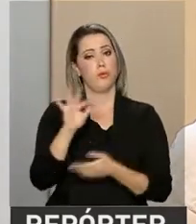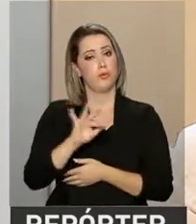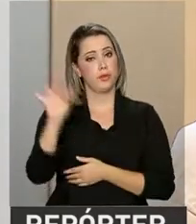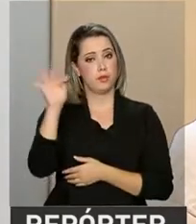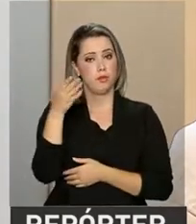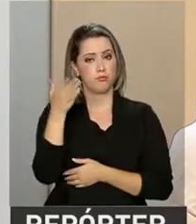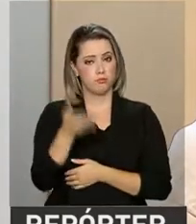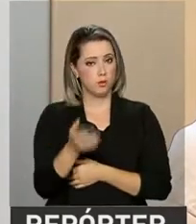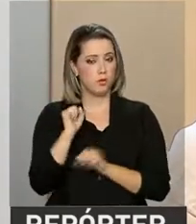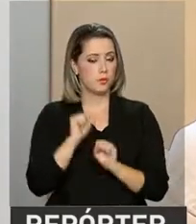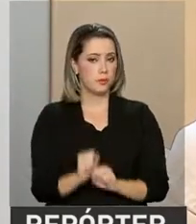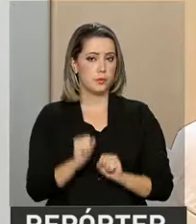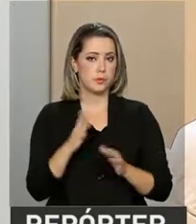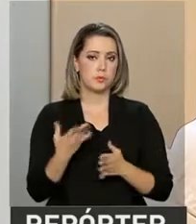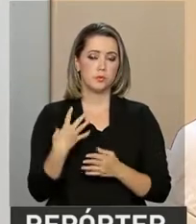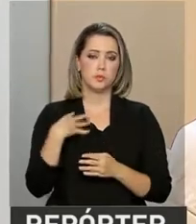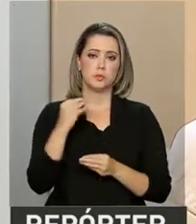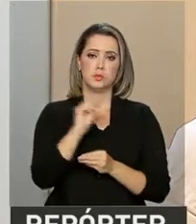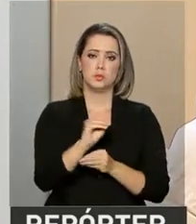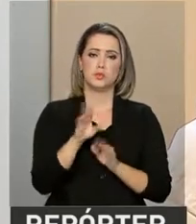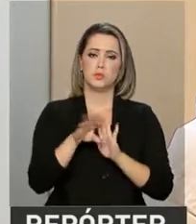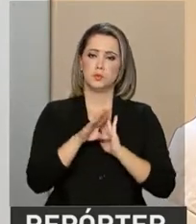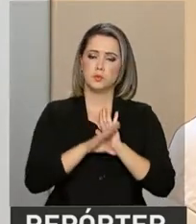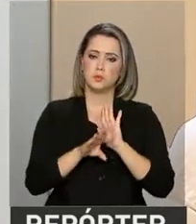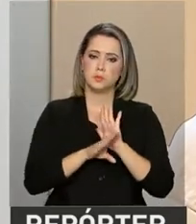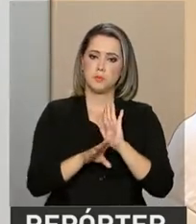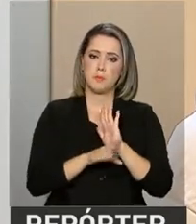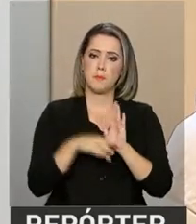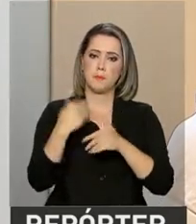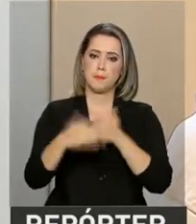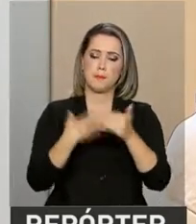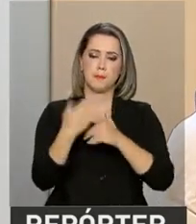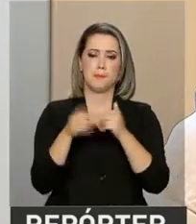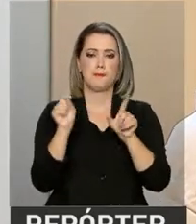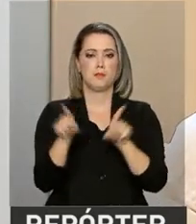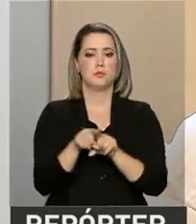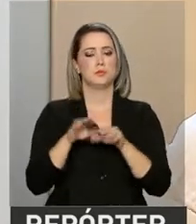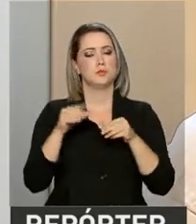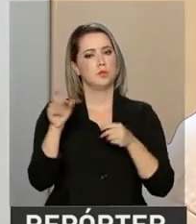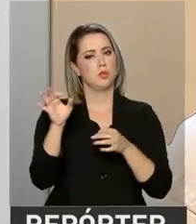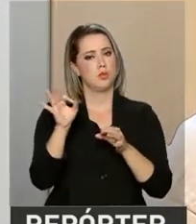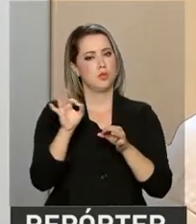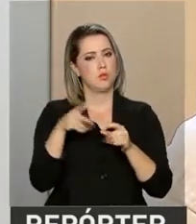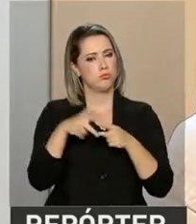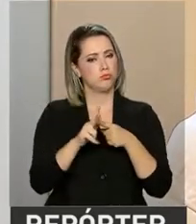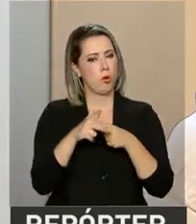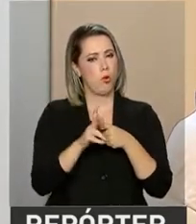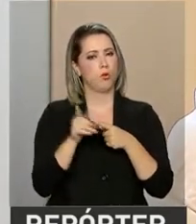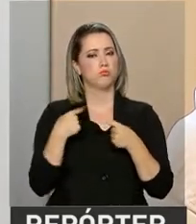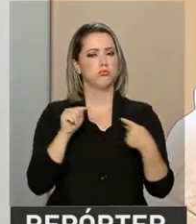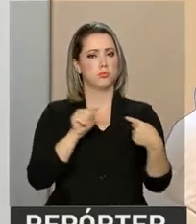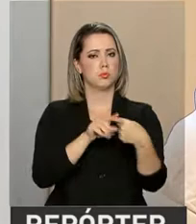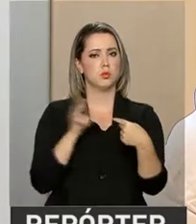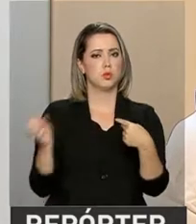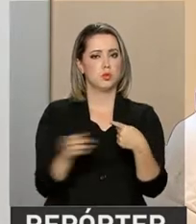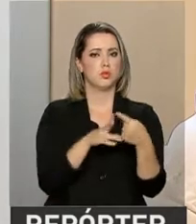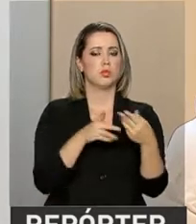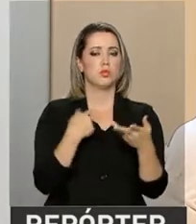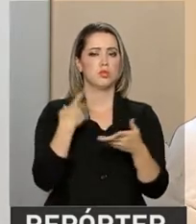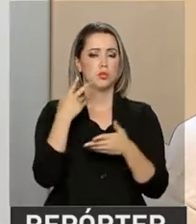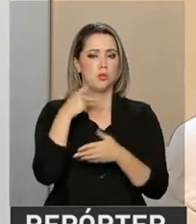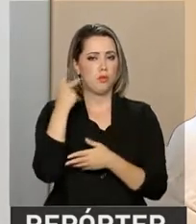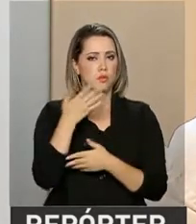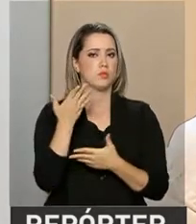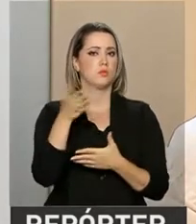a possibilidade de você aplicar projetos, desenvolver projetos, corrigir metas, desenvolver novas metas